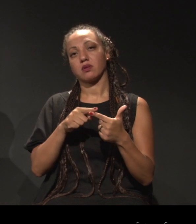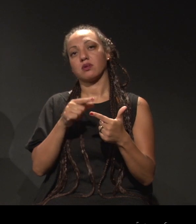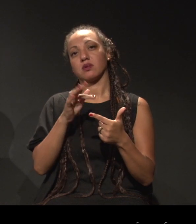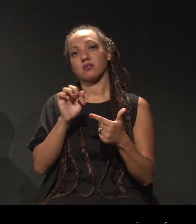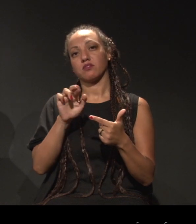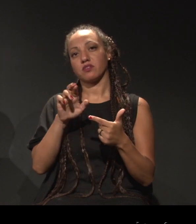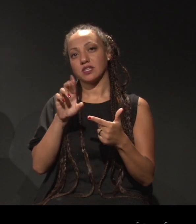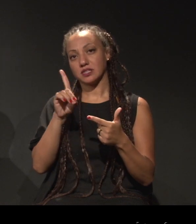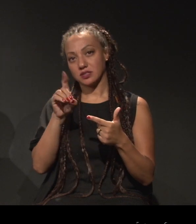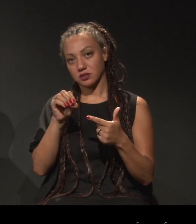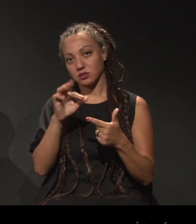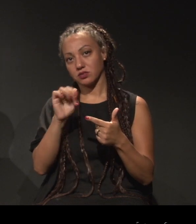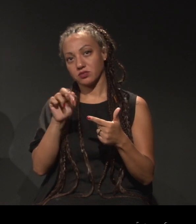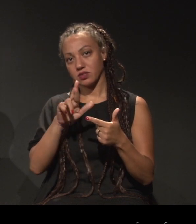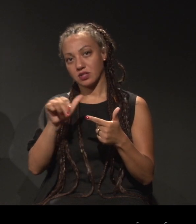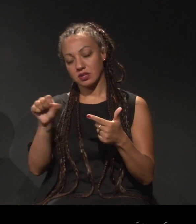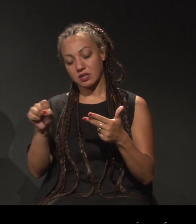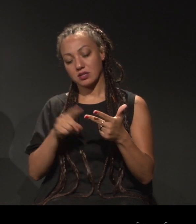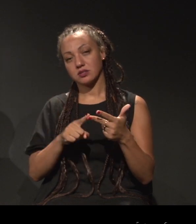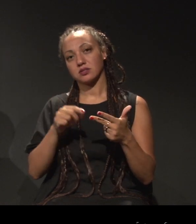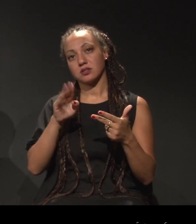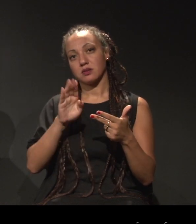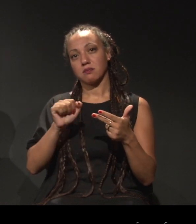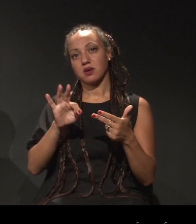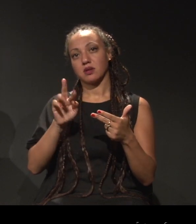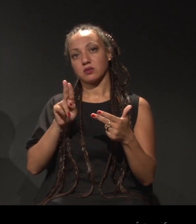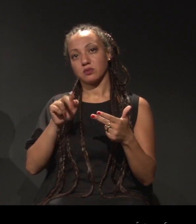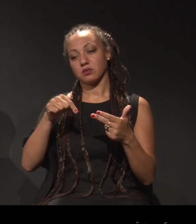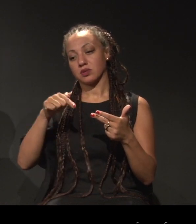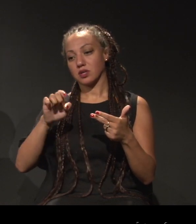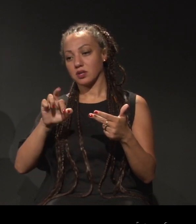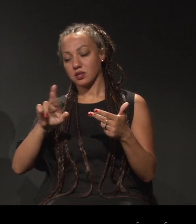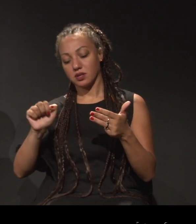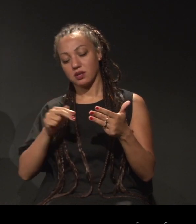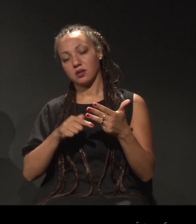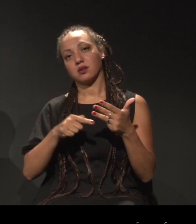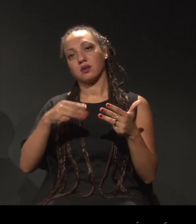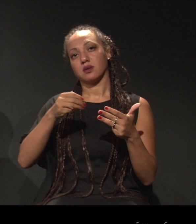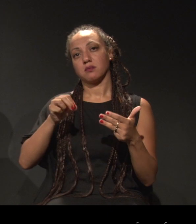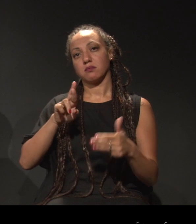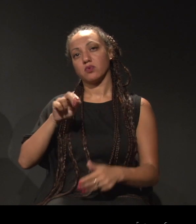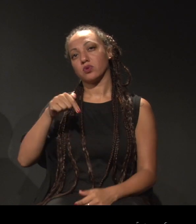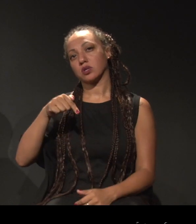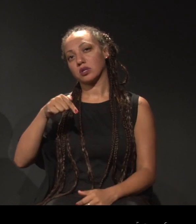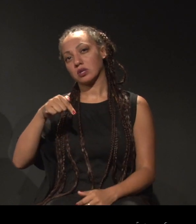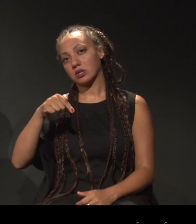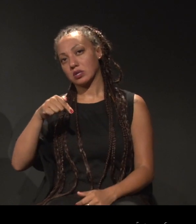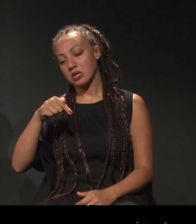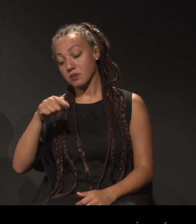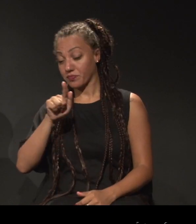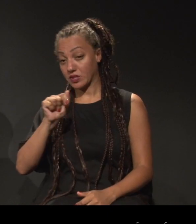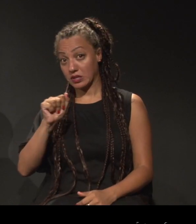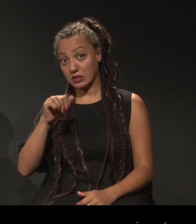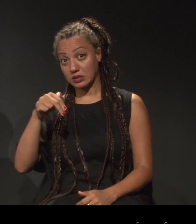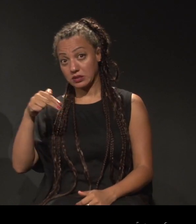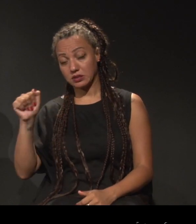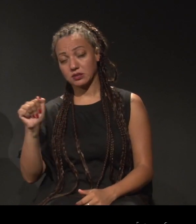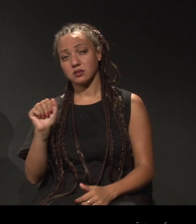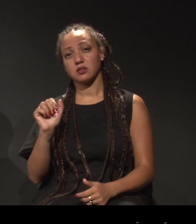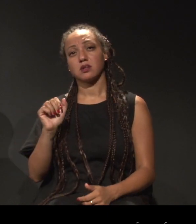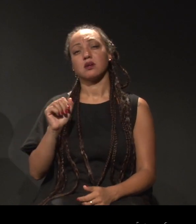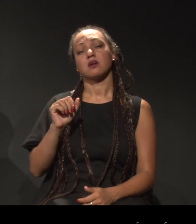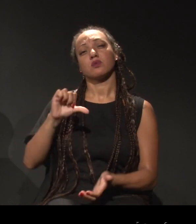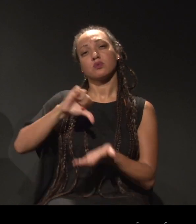Urbano, ao Grupo Batakerê, a Luciane Ramos Silva, a Morgana Souza, a Nave Gris, Cia Sênica, Núcleo Pé de